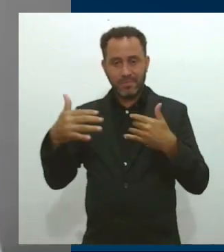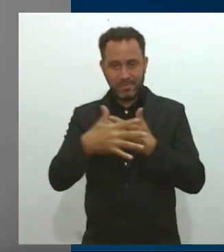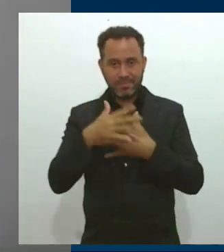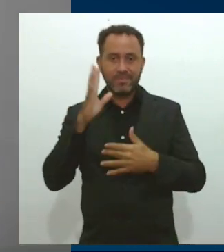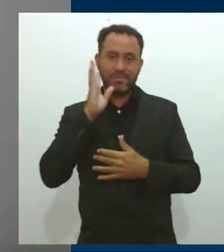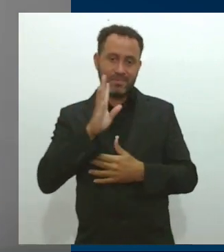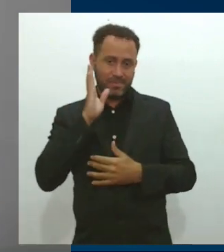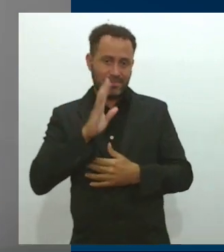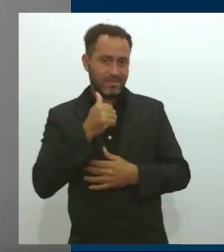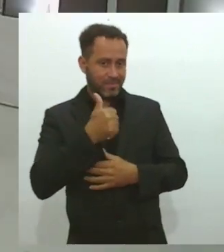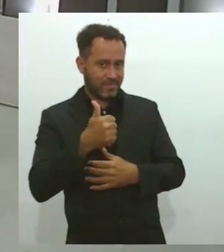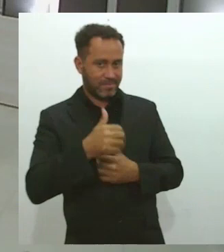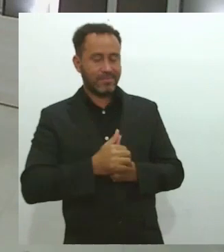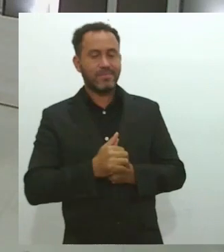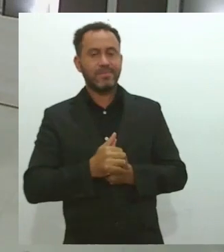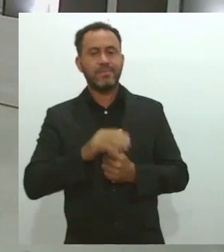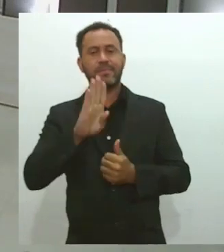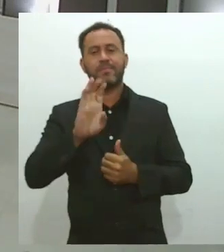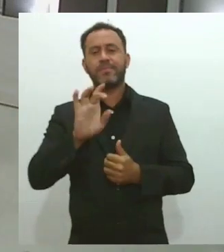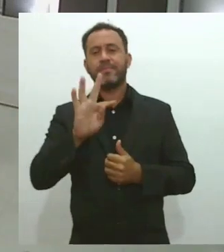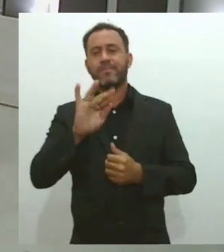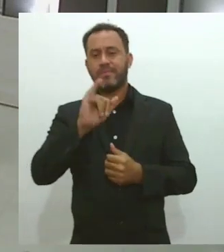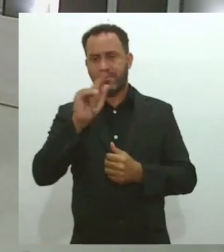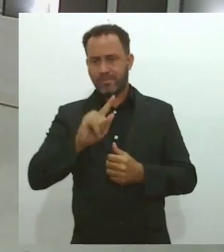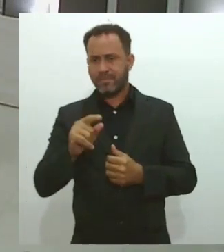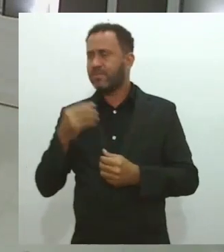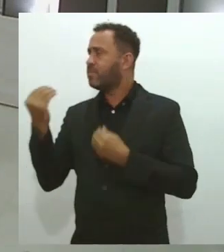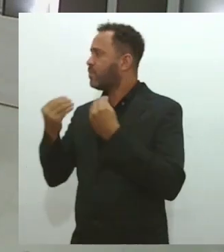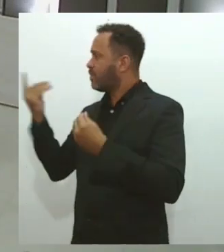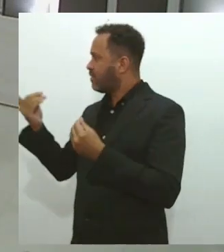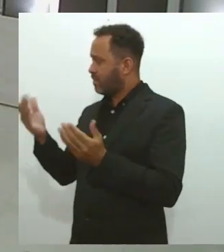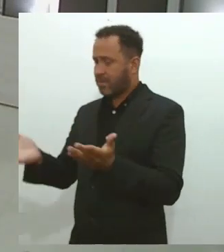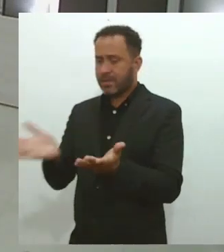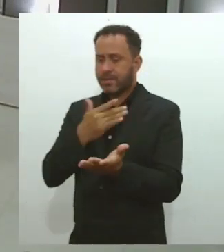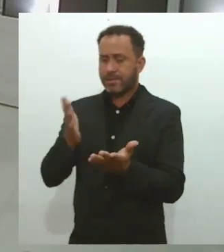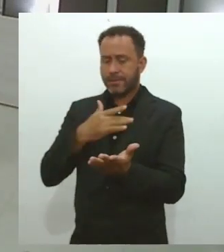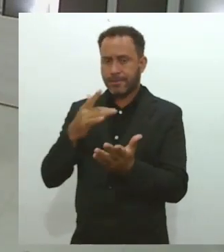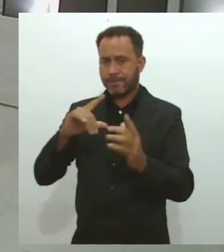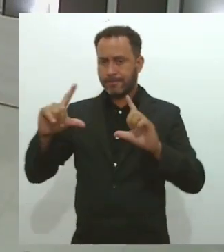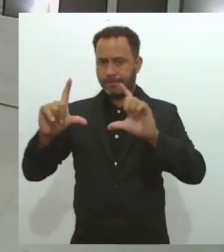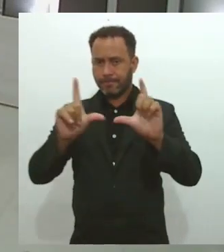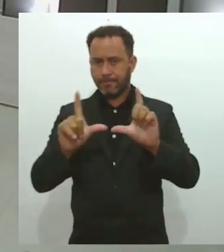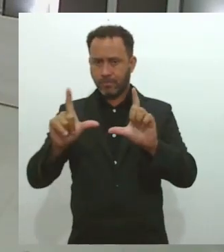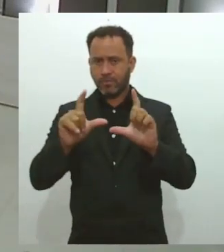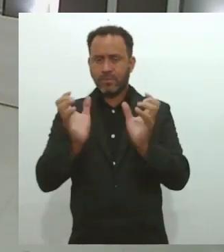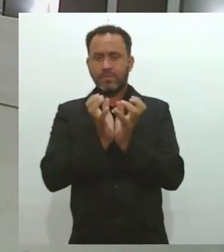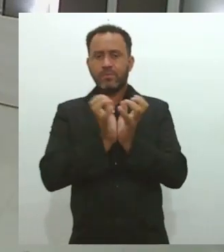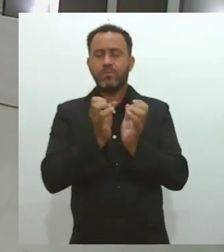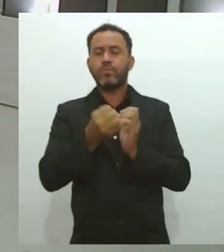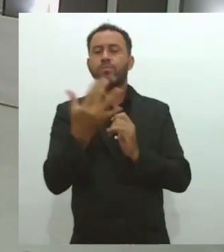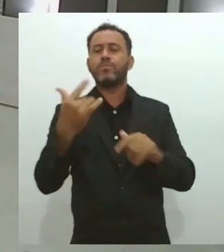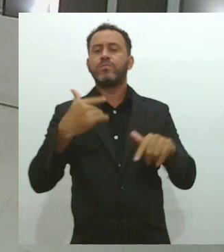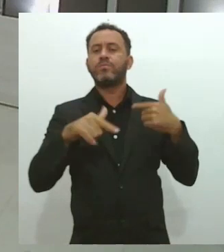incrível. Beatriz, como vai funcionar o álbum? Vocês têm uma equipe? Quantas pessoas estão trabalhando?